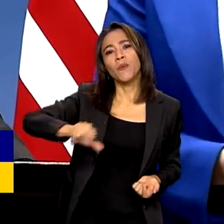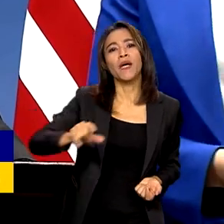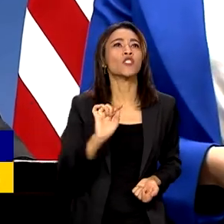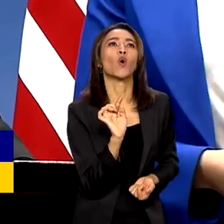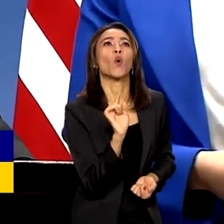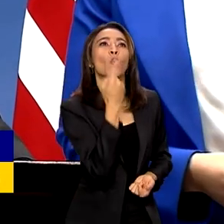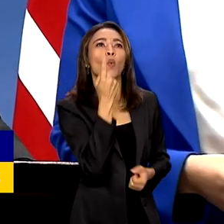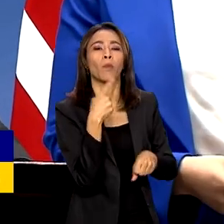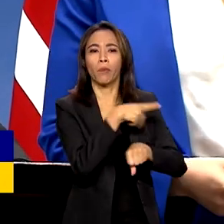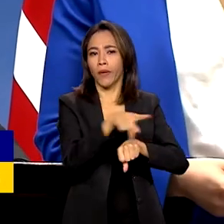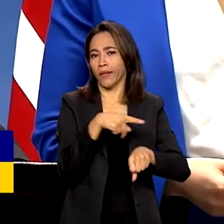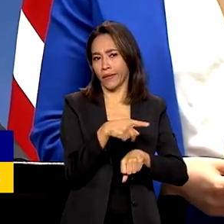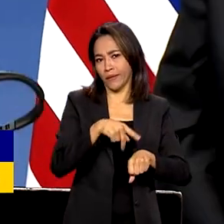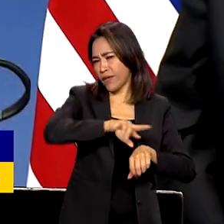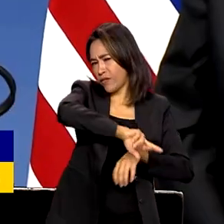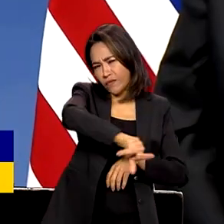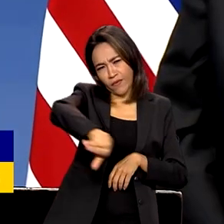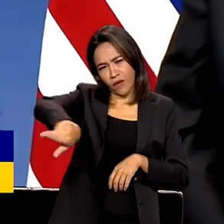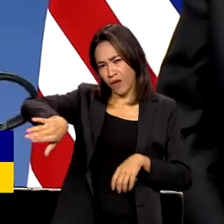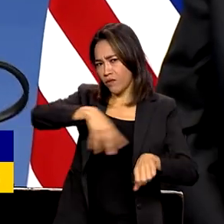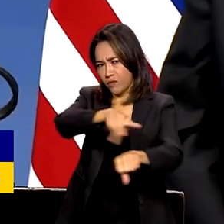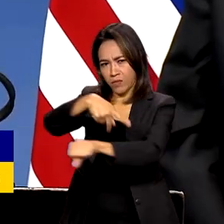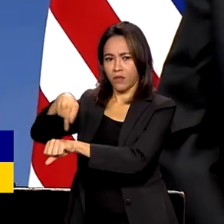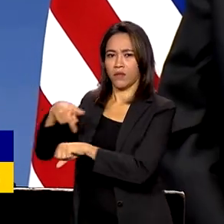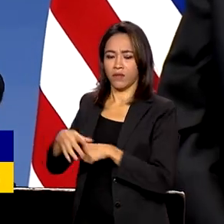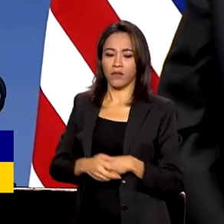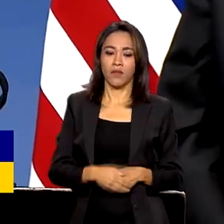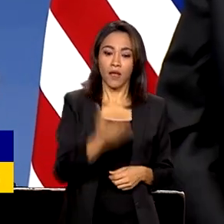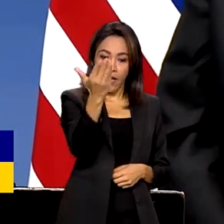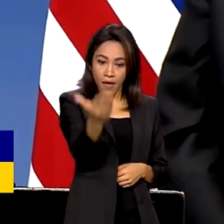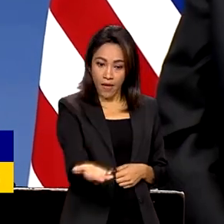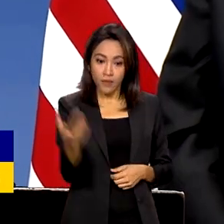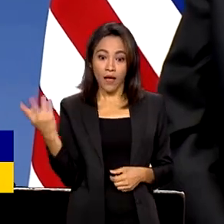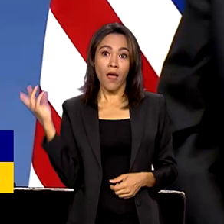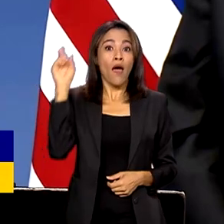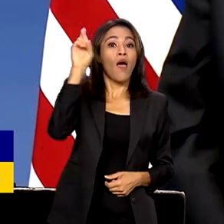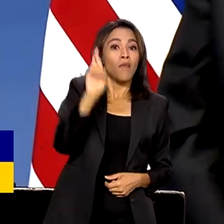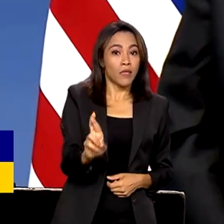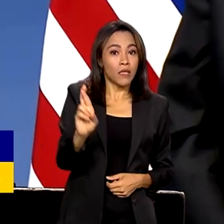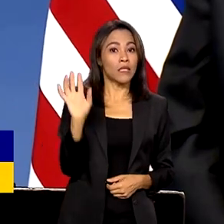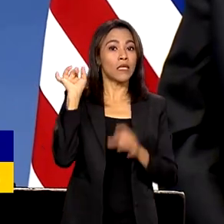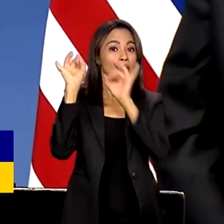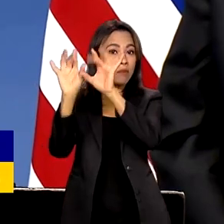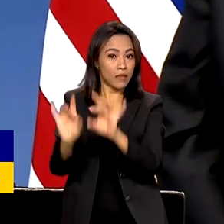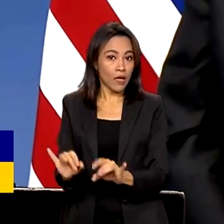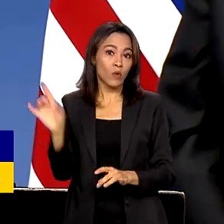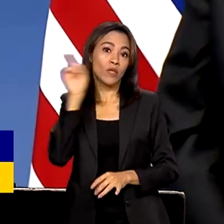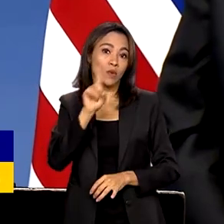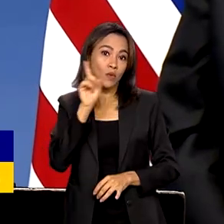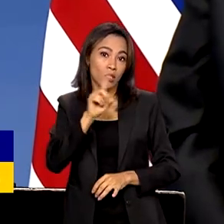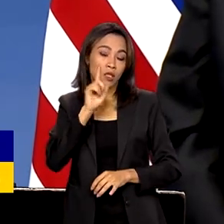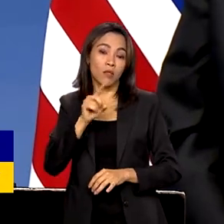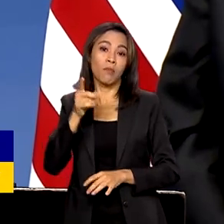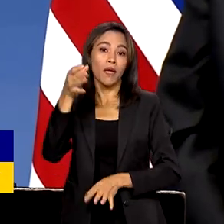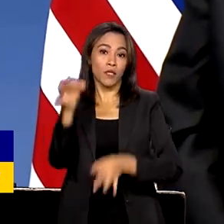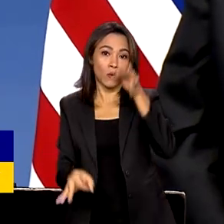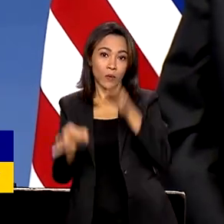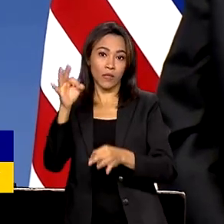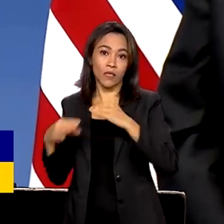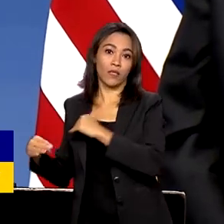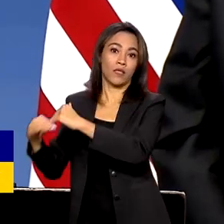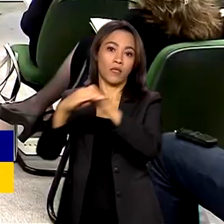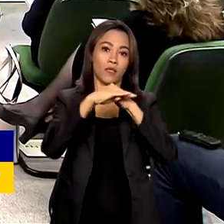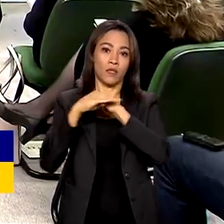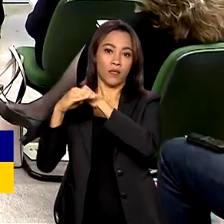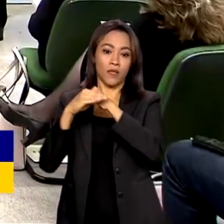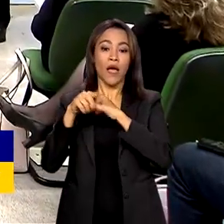só país, é de vários países. A representante especial dos Estados Unidos para Equidade e Justiça Racial, Desiré